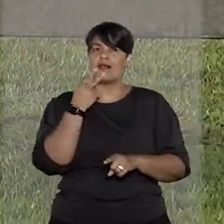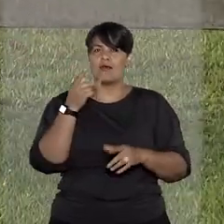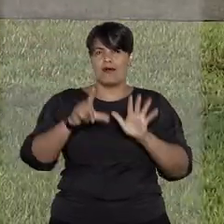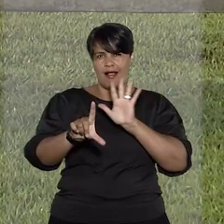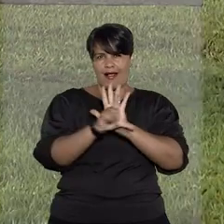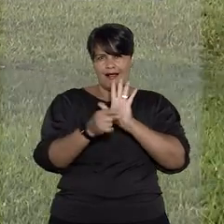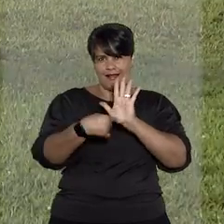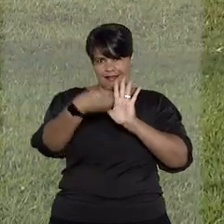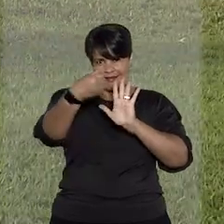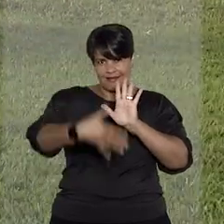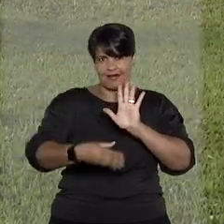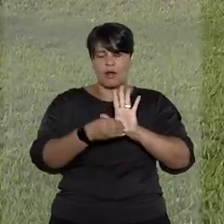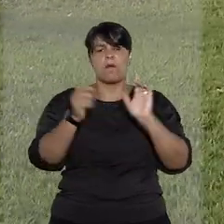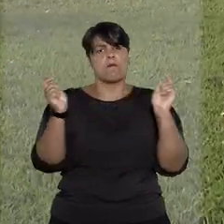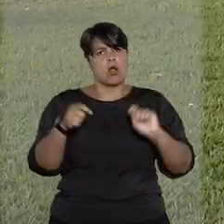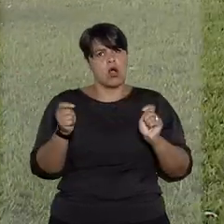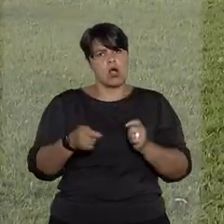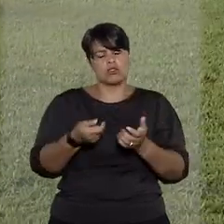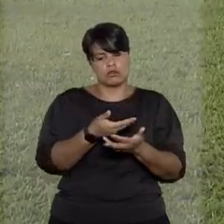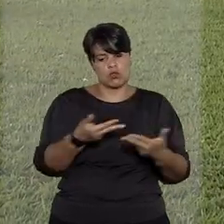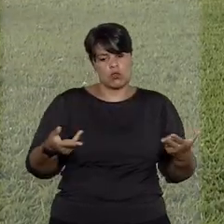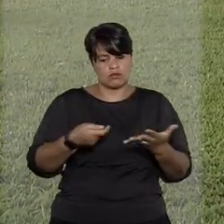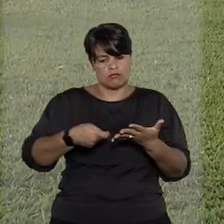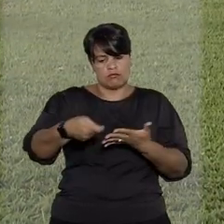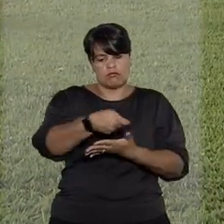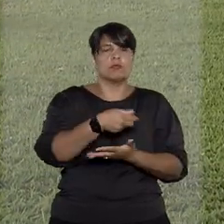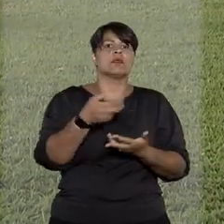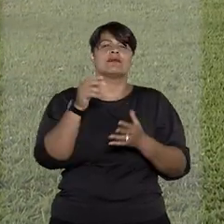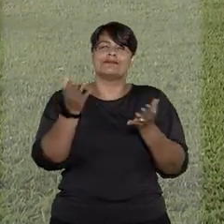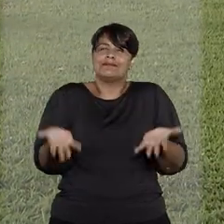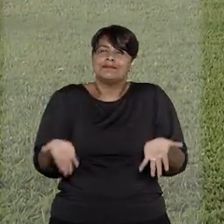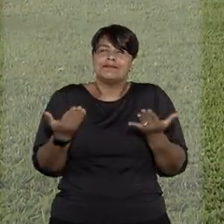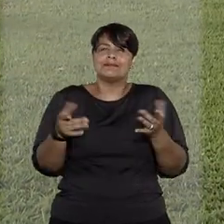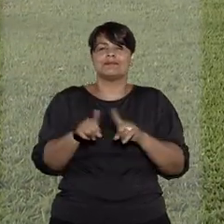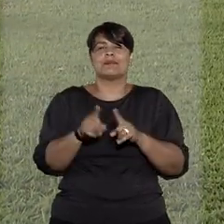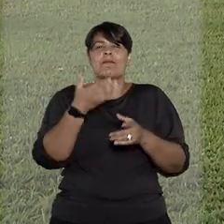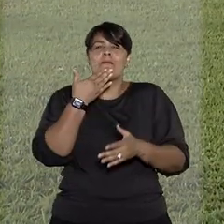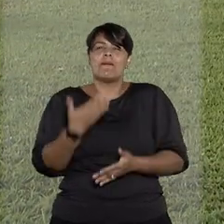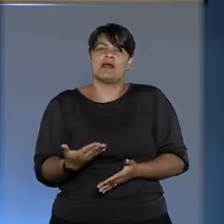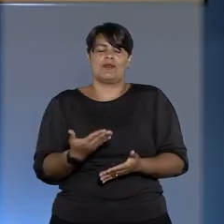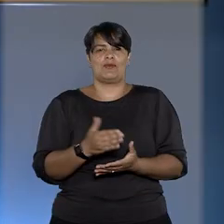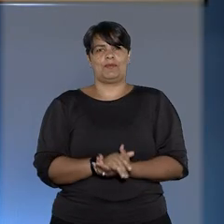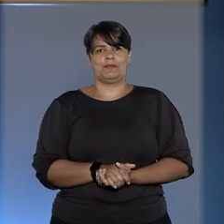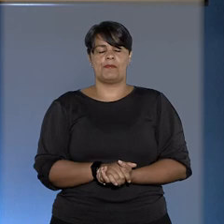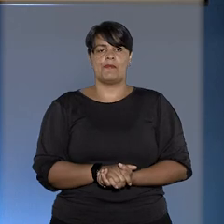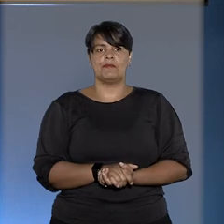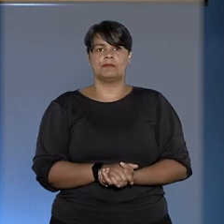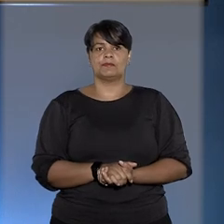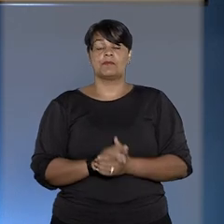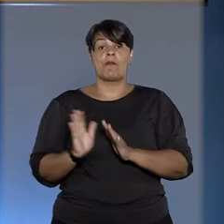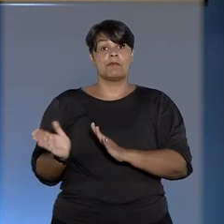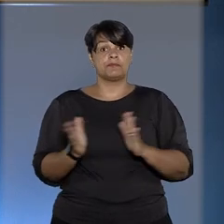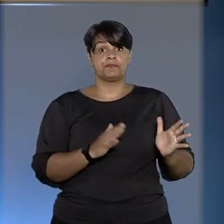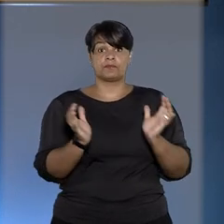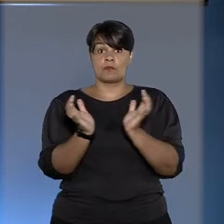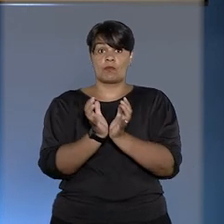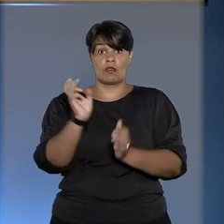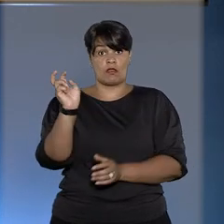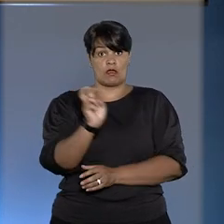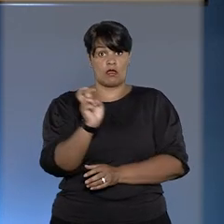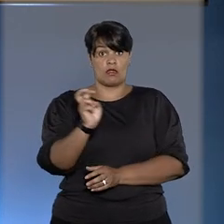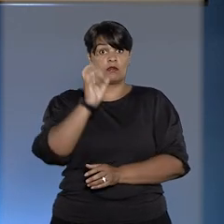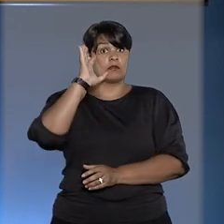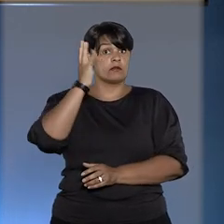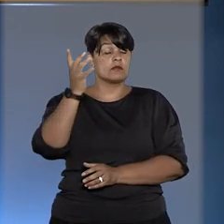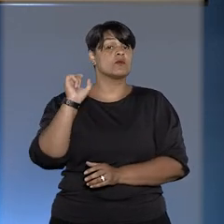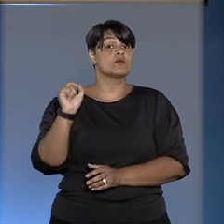legislação autoriza a fixação de benefícios mais amplos, a exemplo do perdão judicial. Já a quinta turma concluiu que,